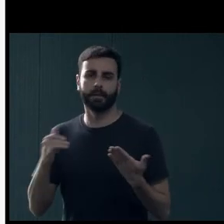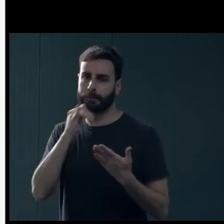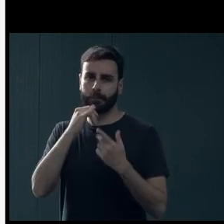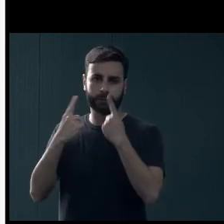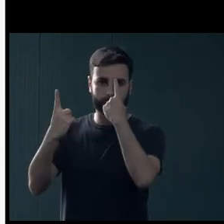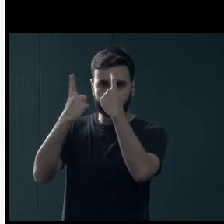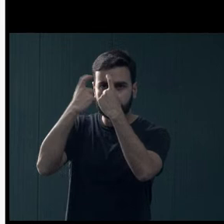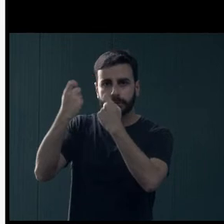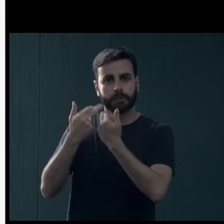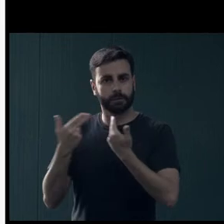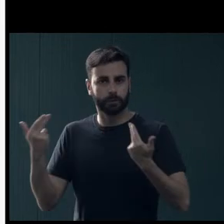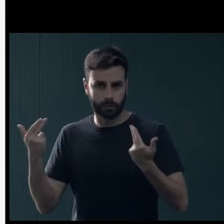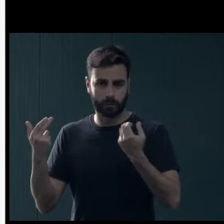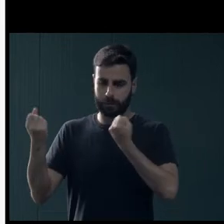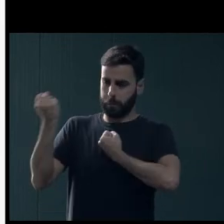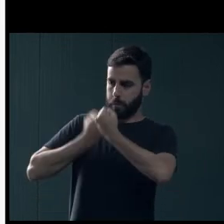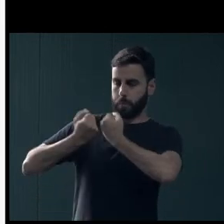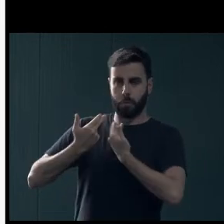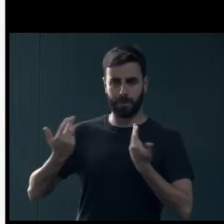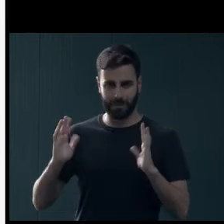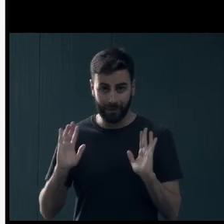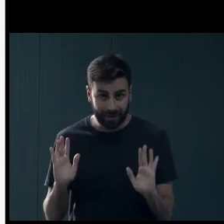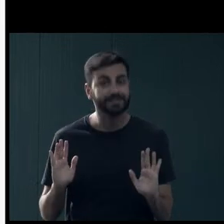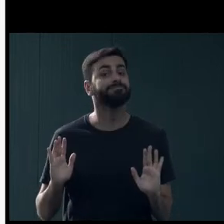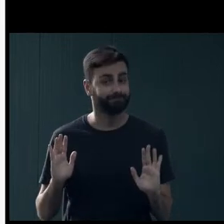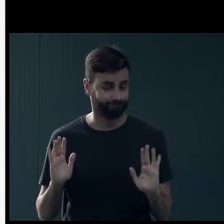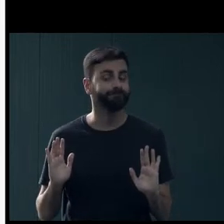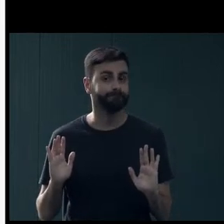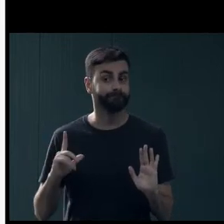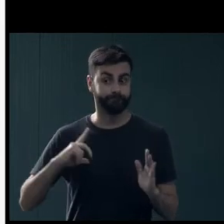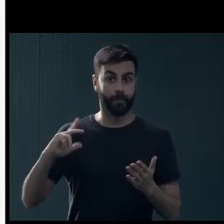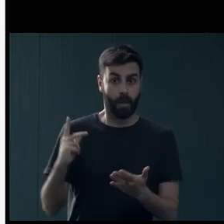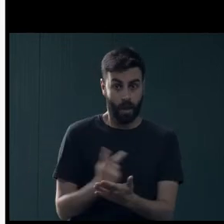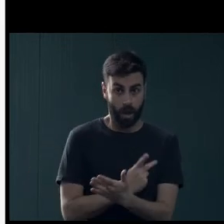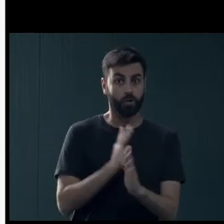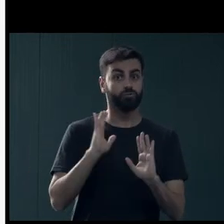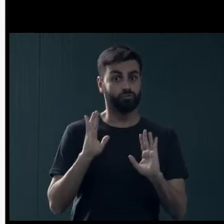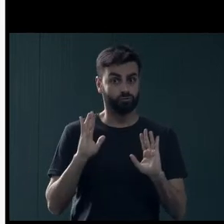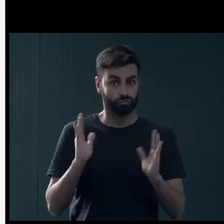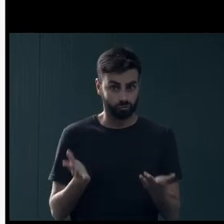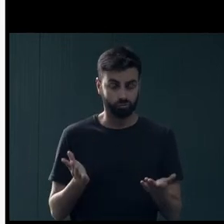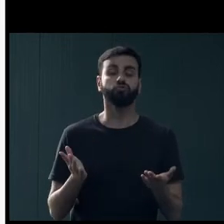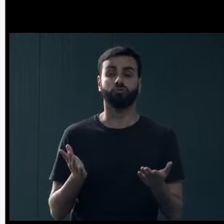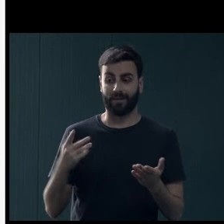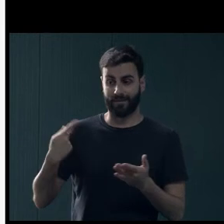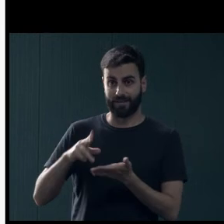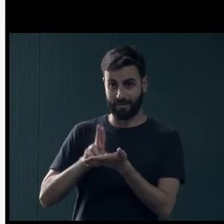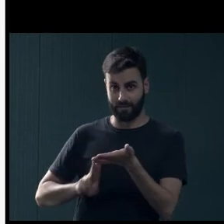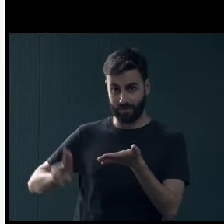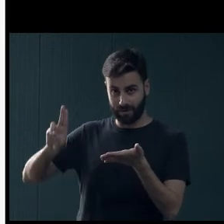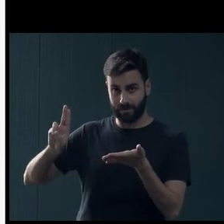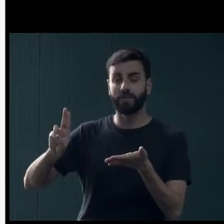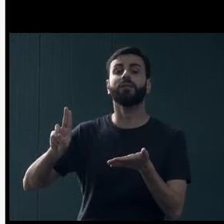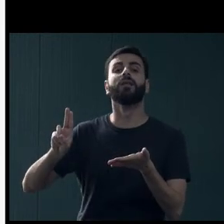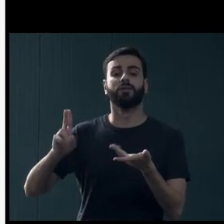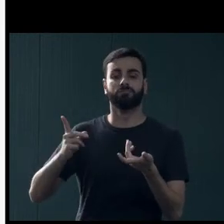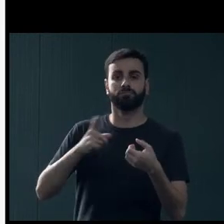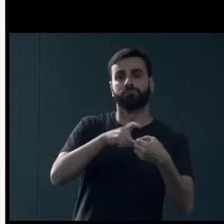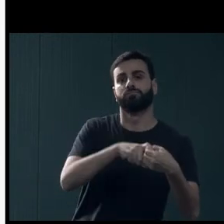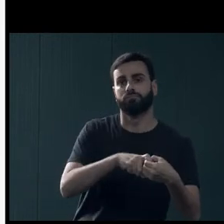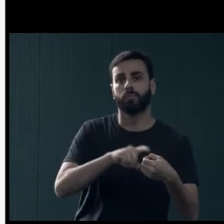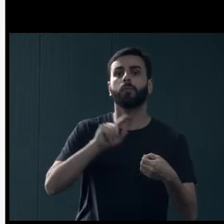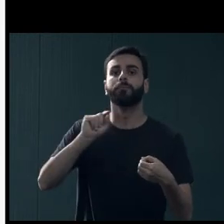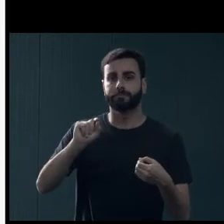física, psíquica, sexual. E aí eu falo, a gente tem um caso aqui vinculado à universidade. O serviço